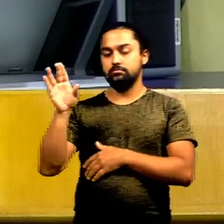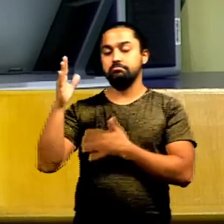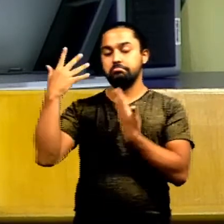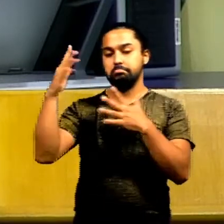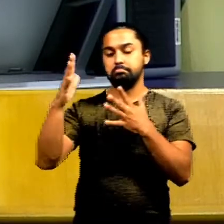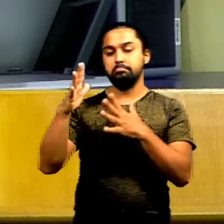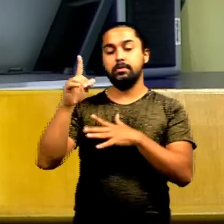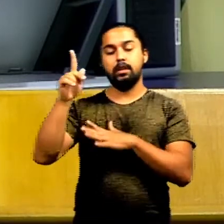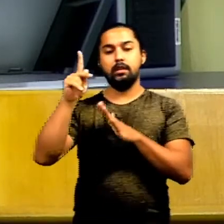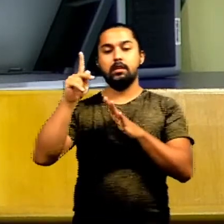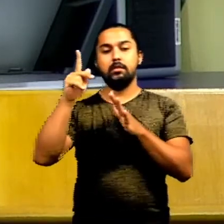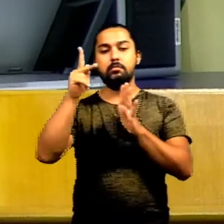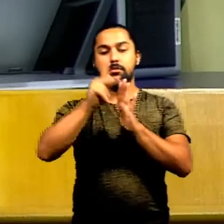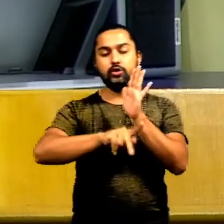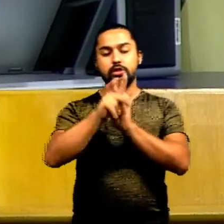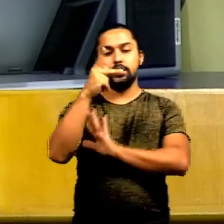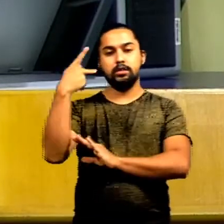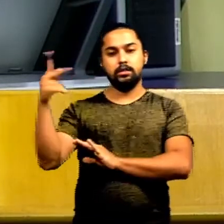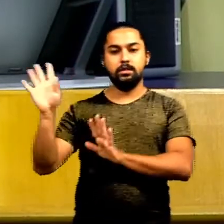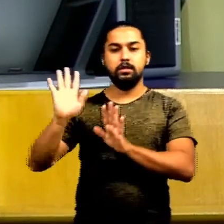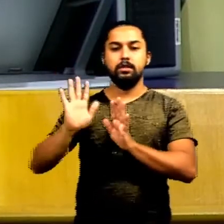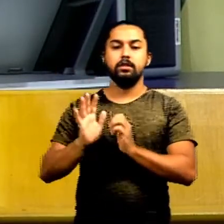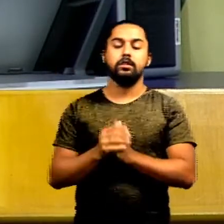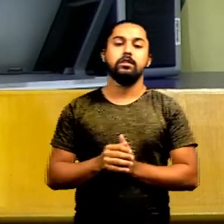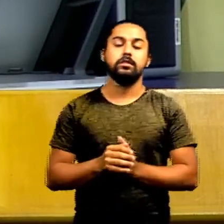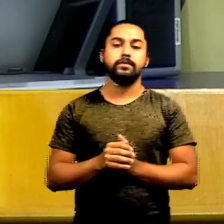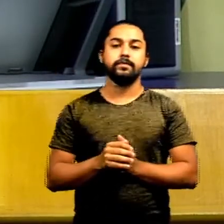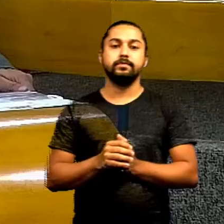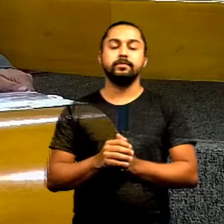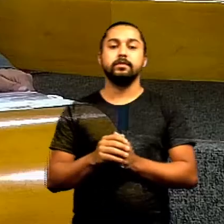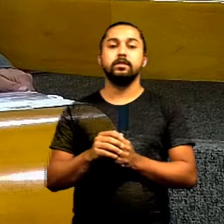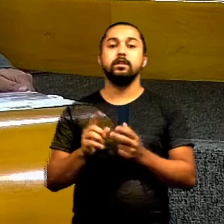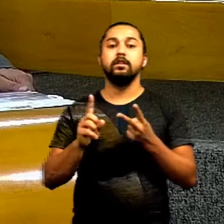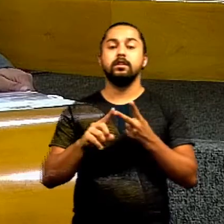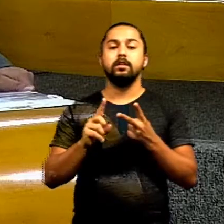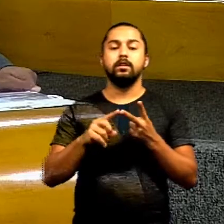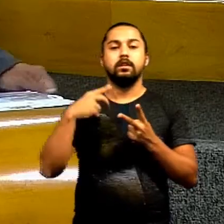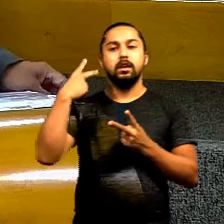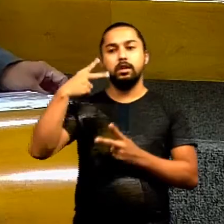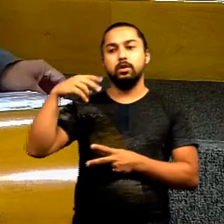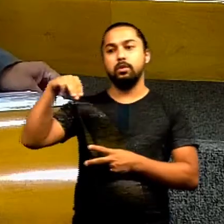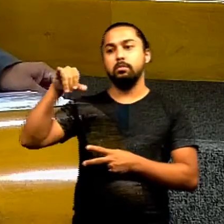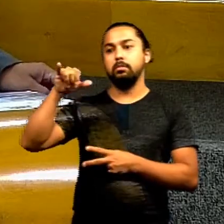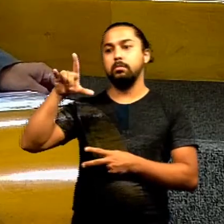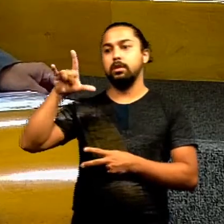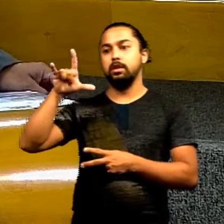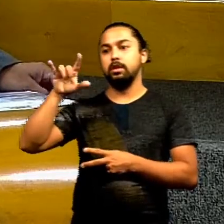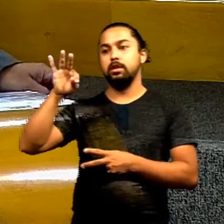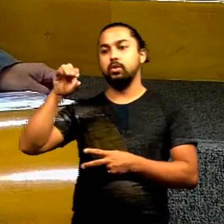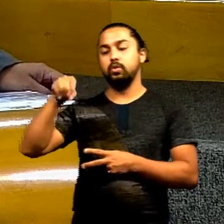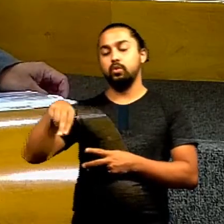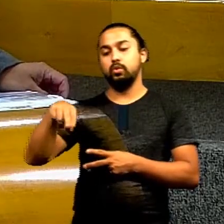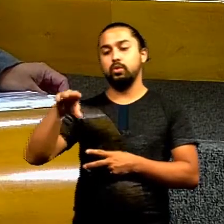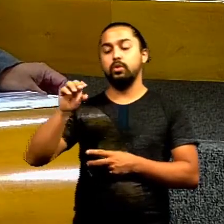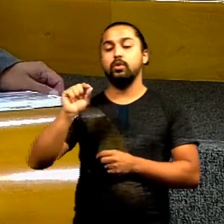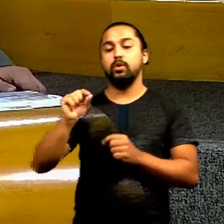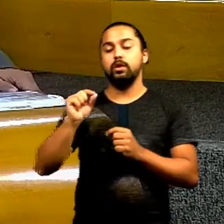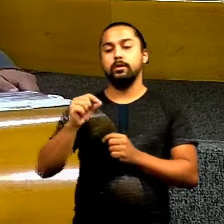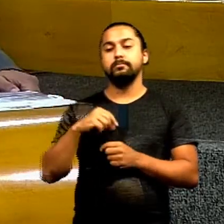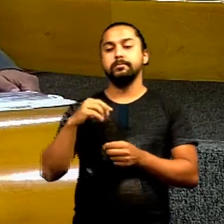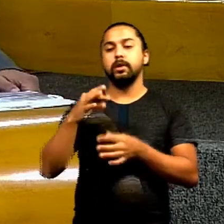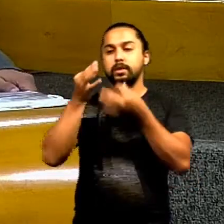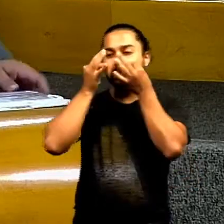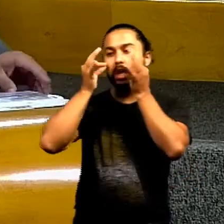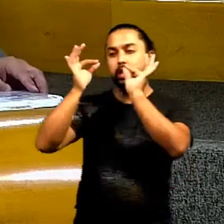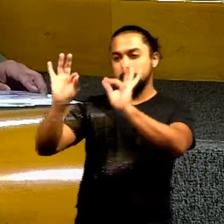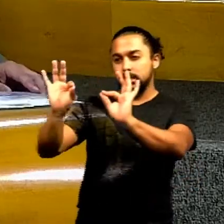pela matéria vereador milto mil seis vossa excelência eu